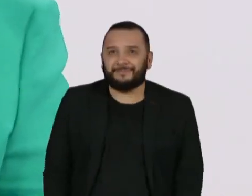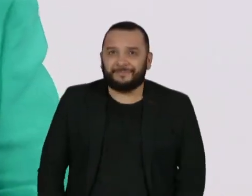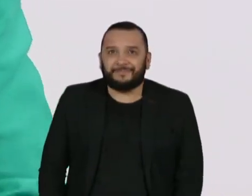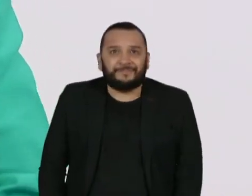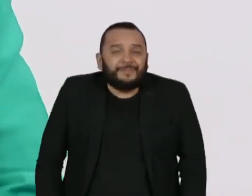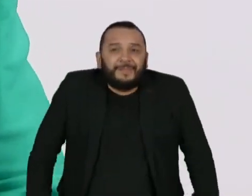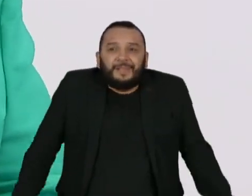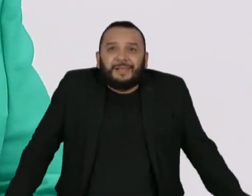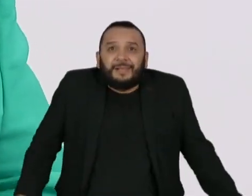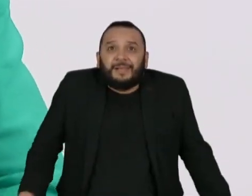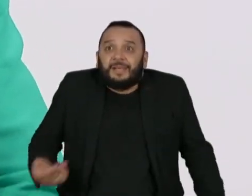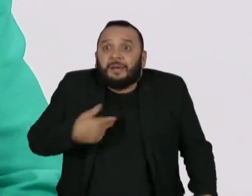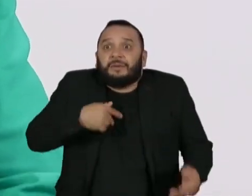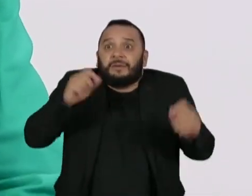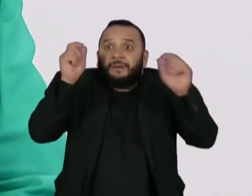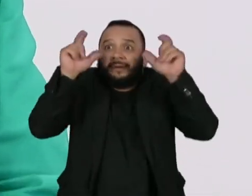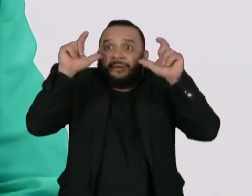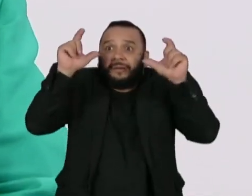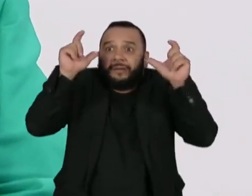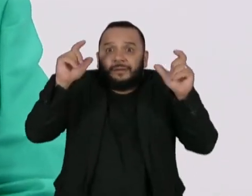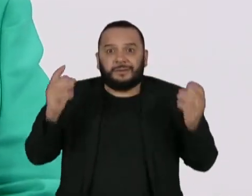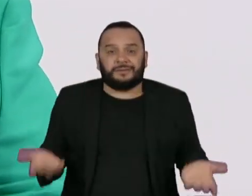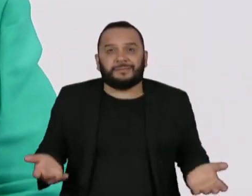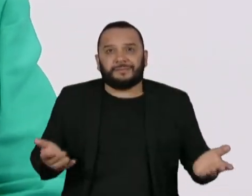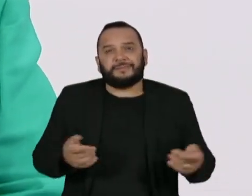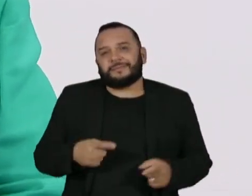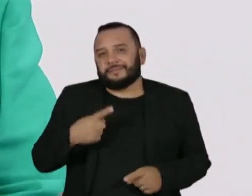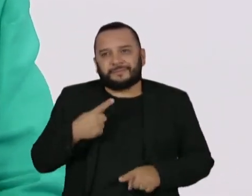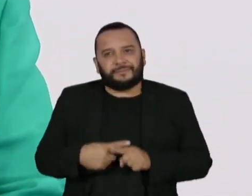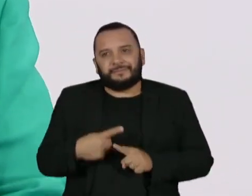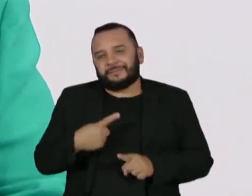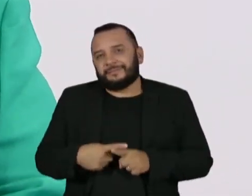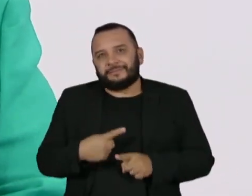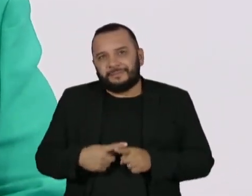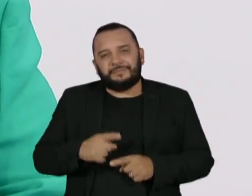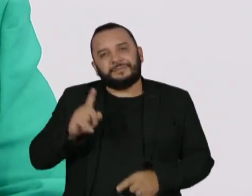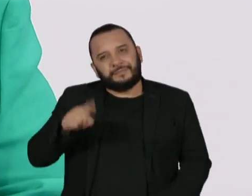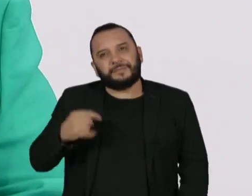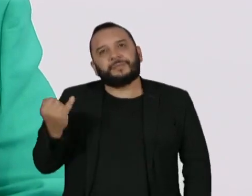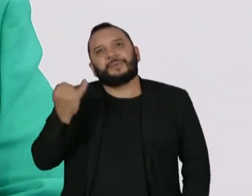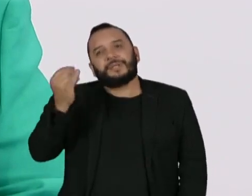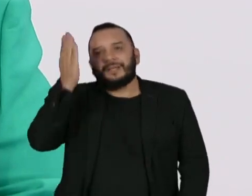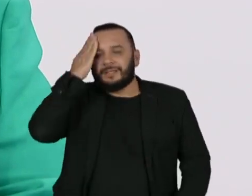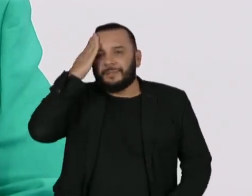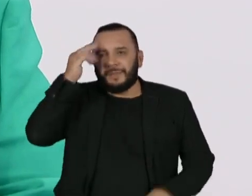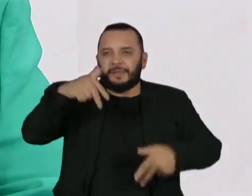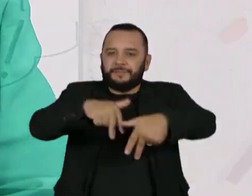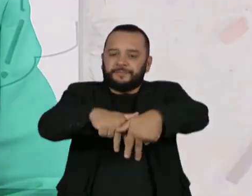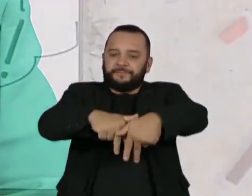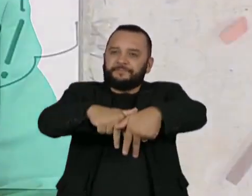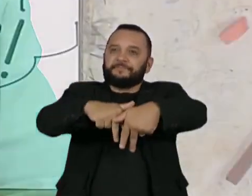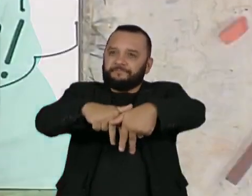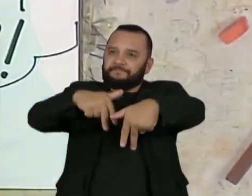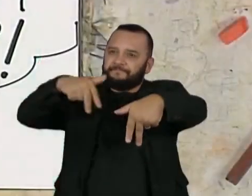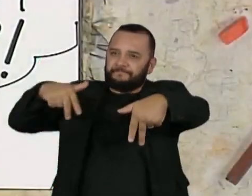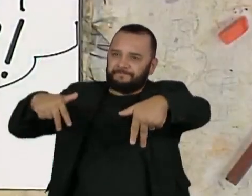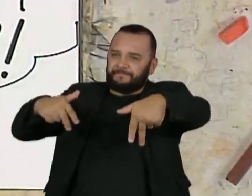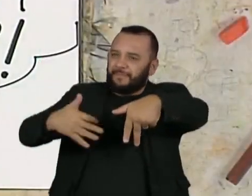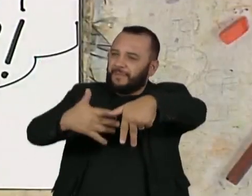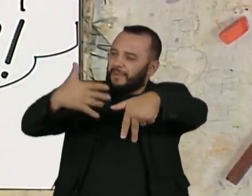Eu fiquei maravilhado com isso. Assim, porque é importante você saber de onde você veio. E,